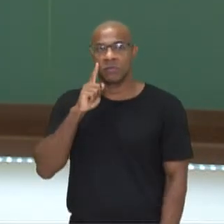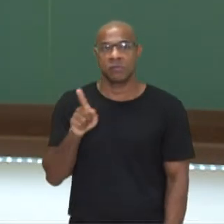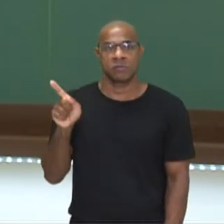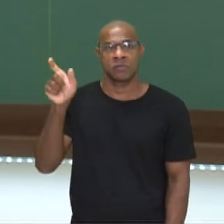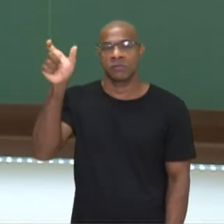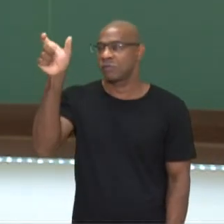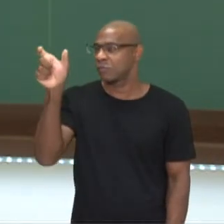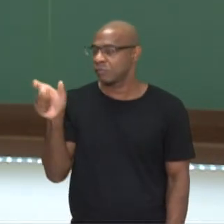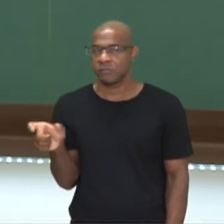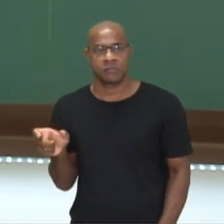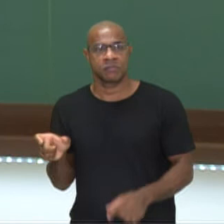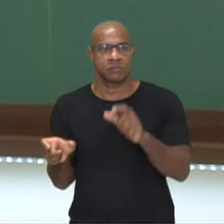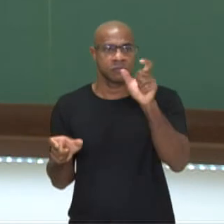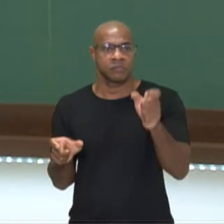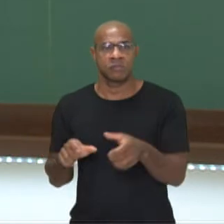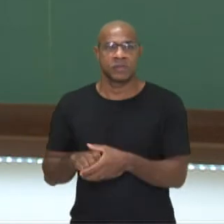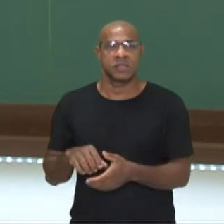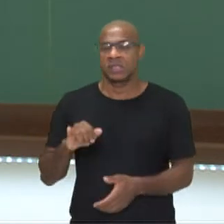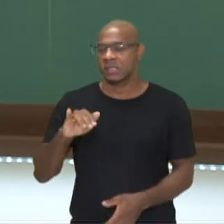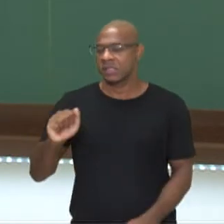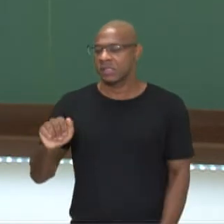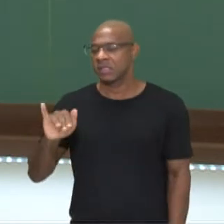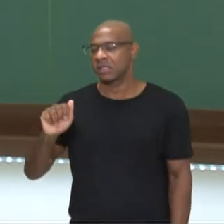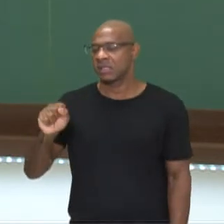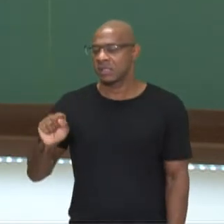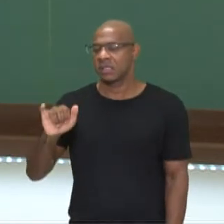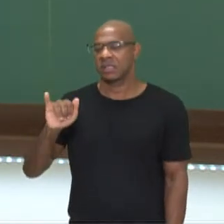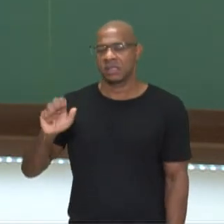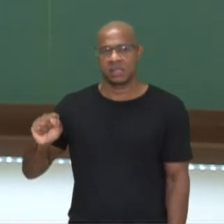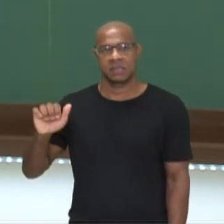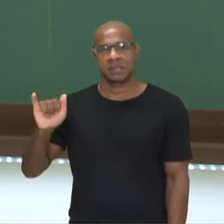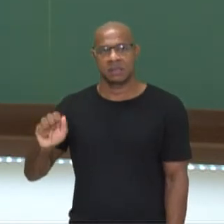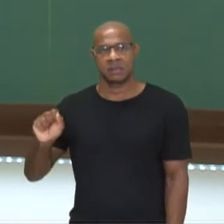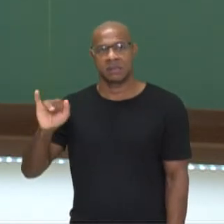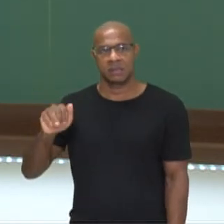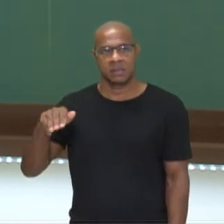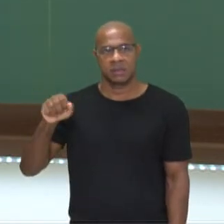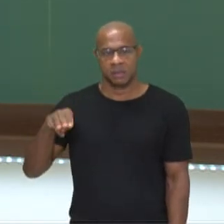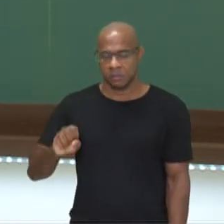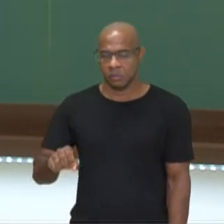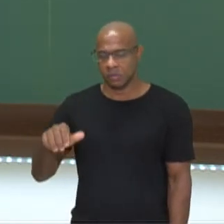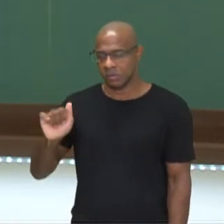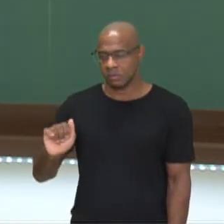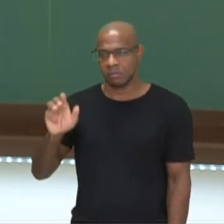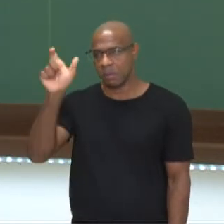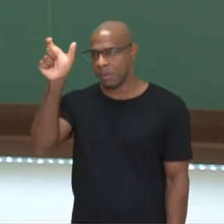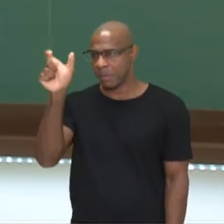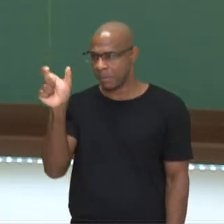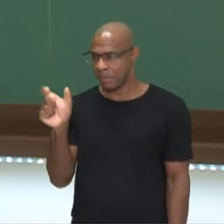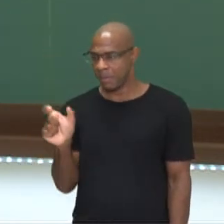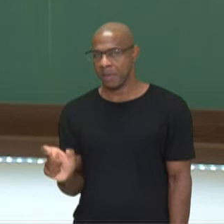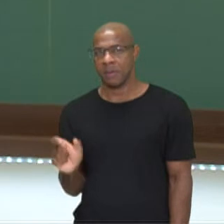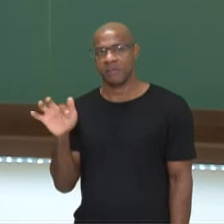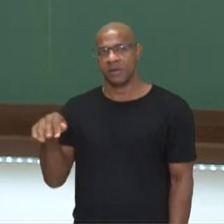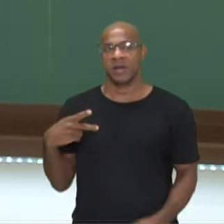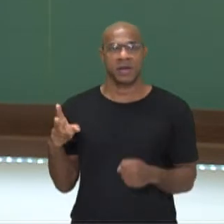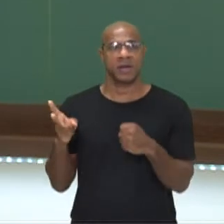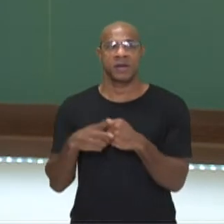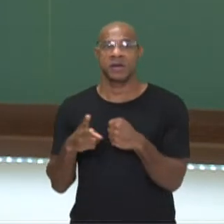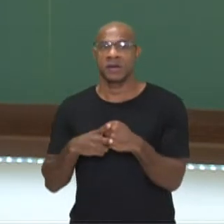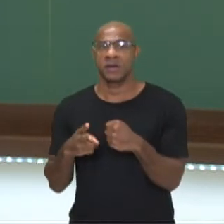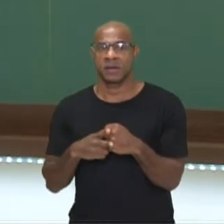né? Ali a desinência, ria, rias, ria, ríamos, rias, riam. Este é um verbo